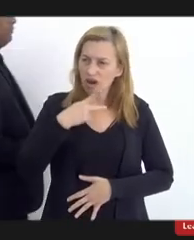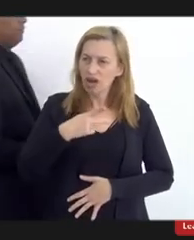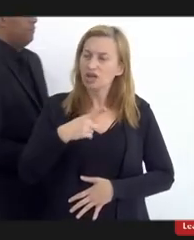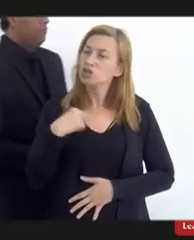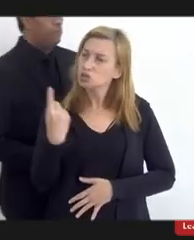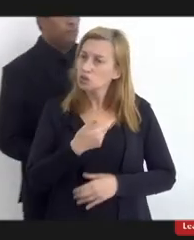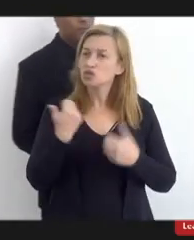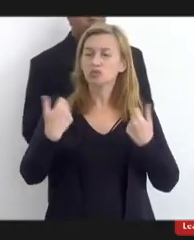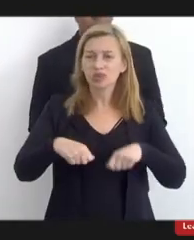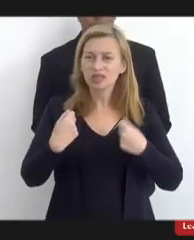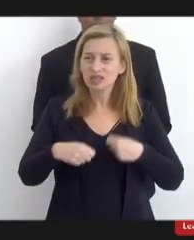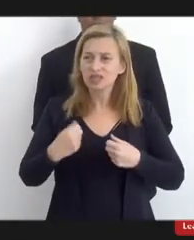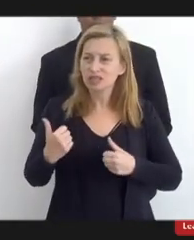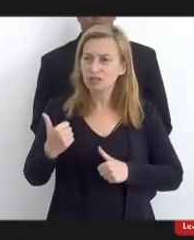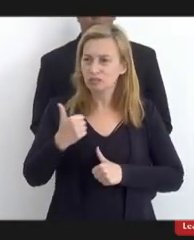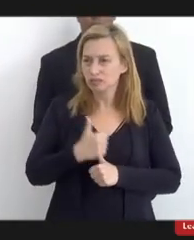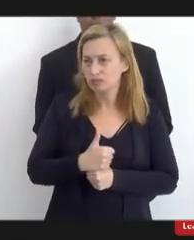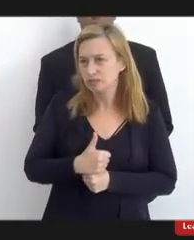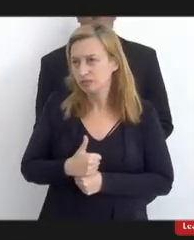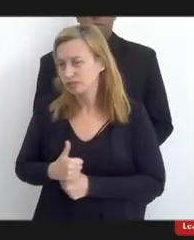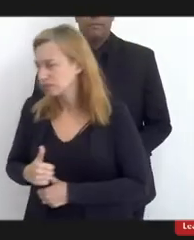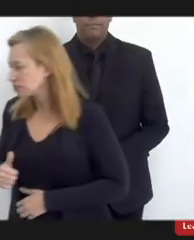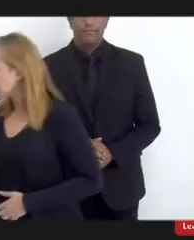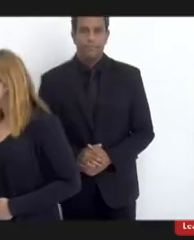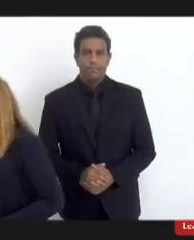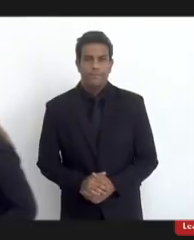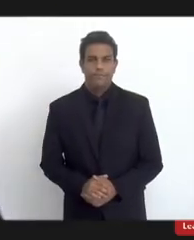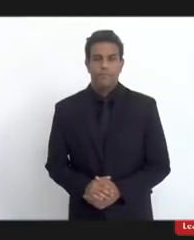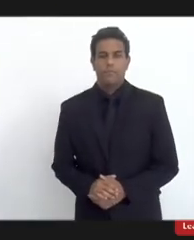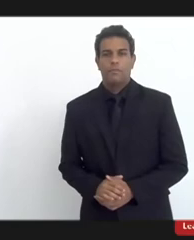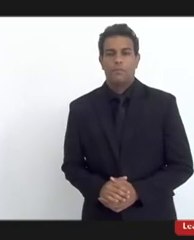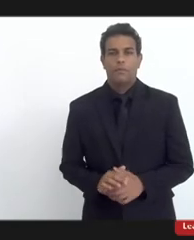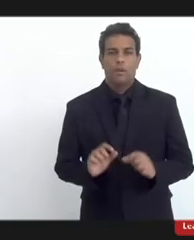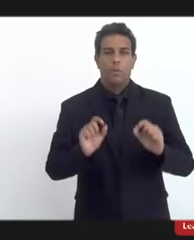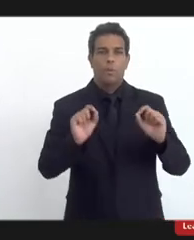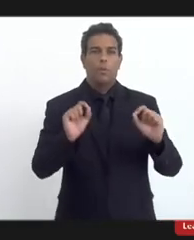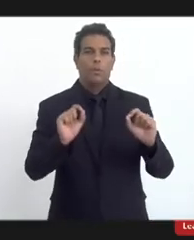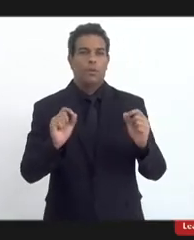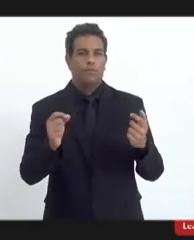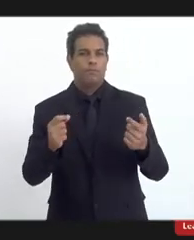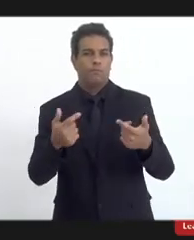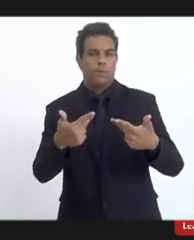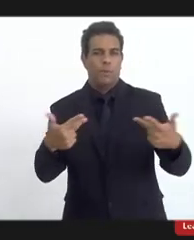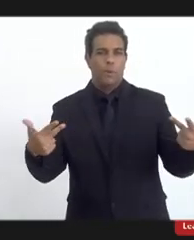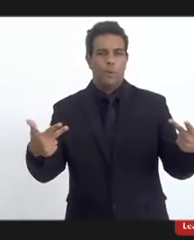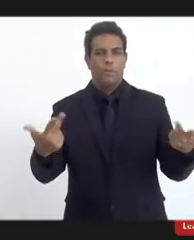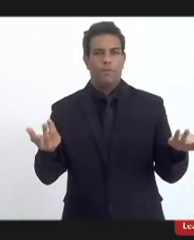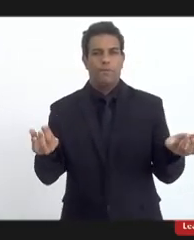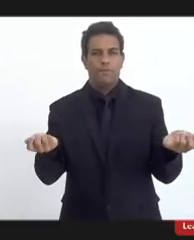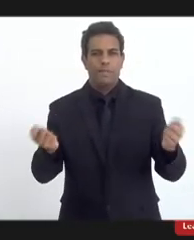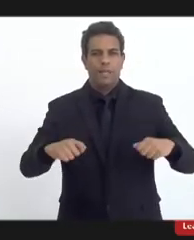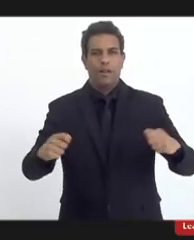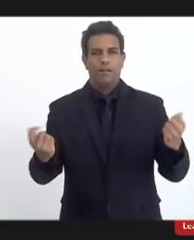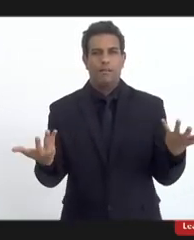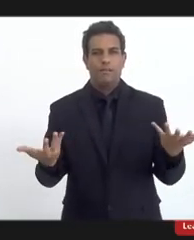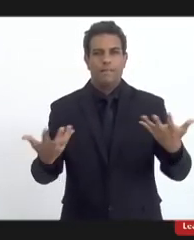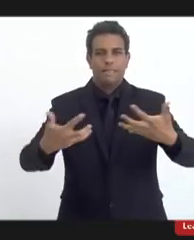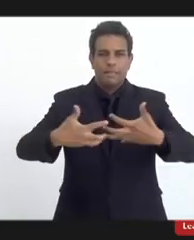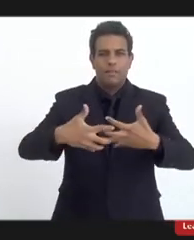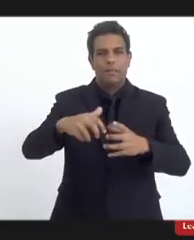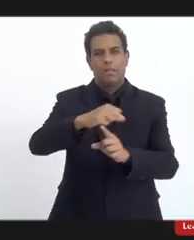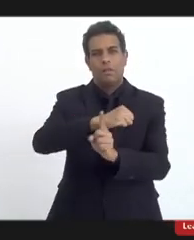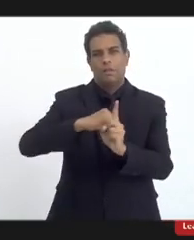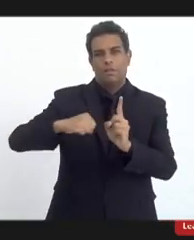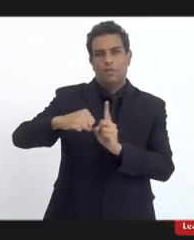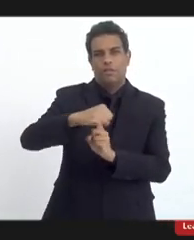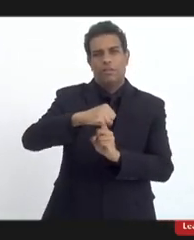precisamos ingressar no sistema de valores se nós não ingressarmos no sistema de valores